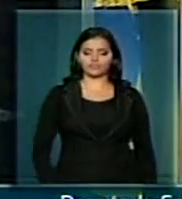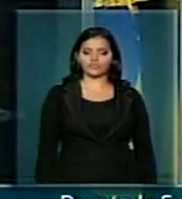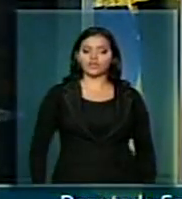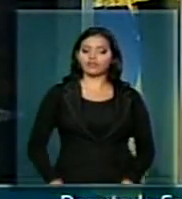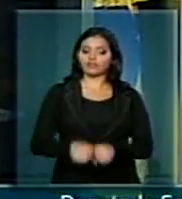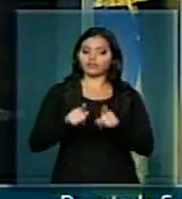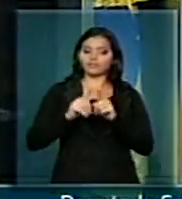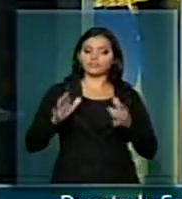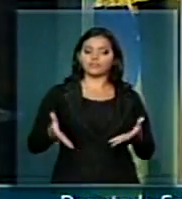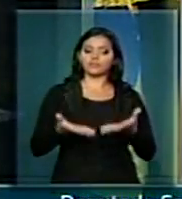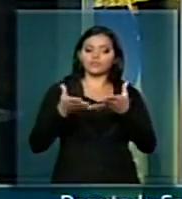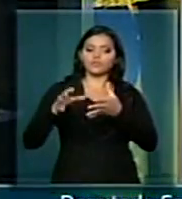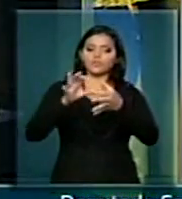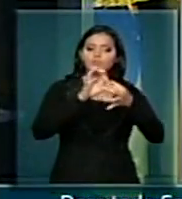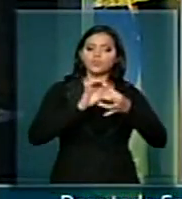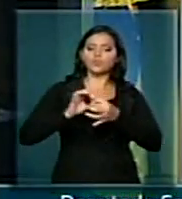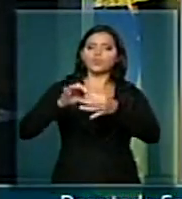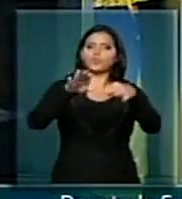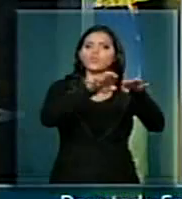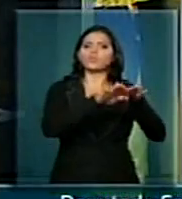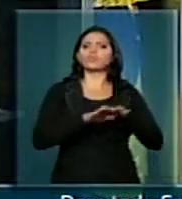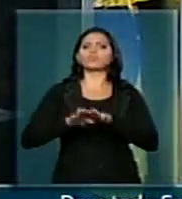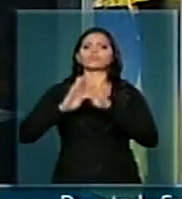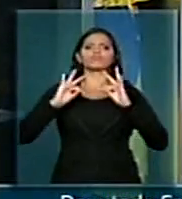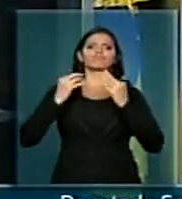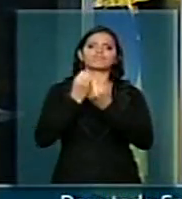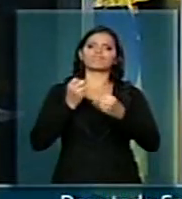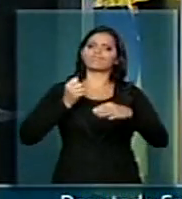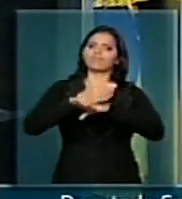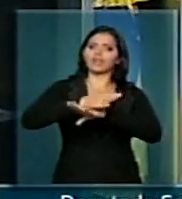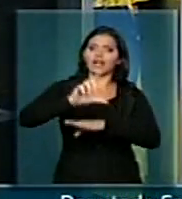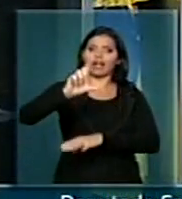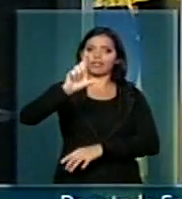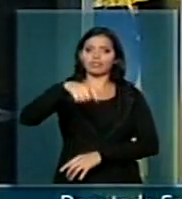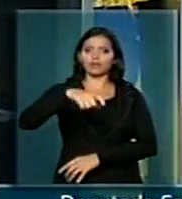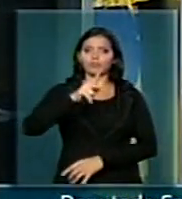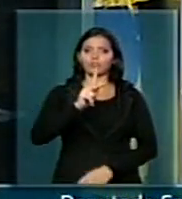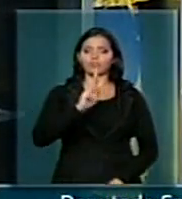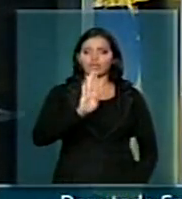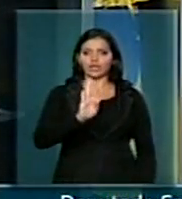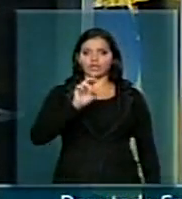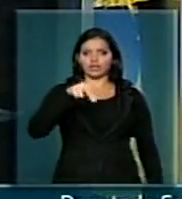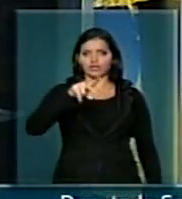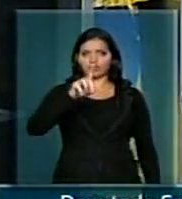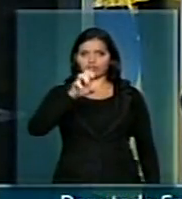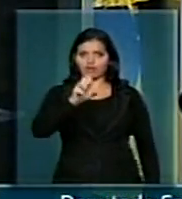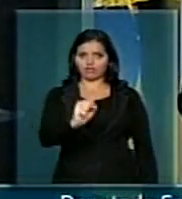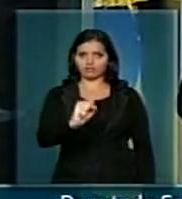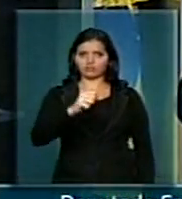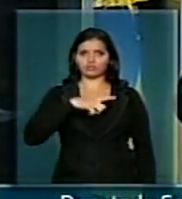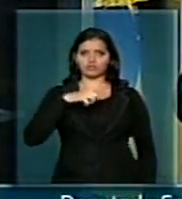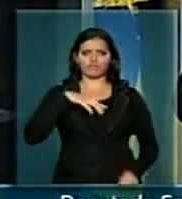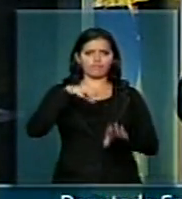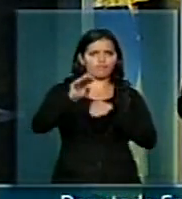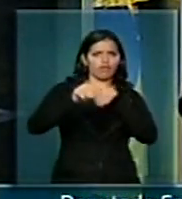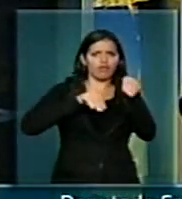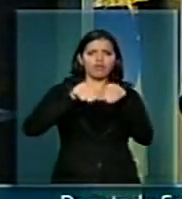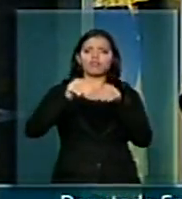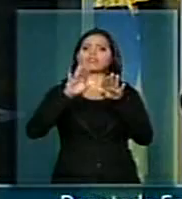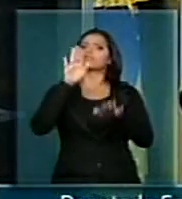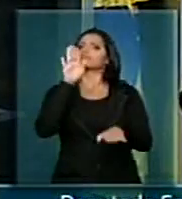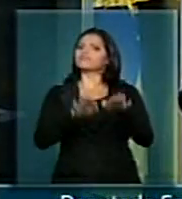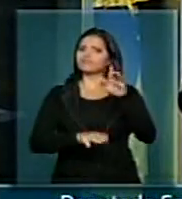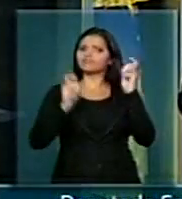Promover a universalização do cartão do BNDES, através da flexibilização